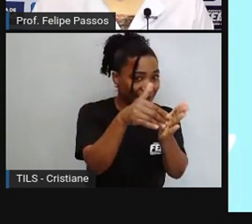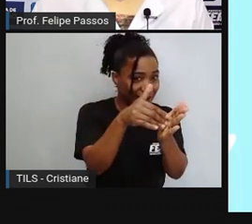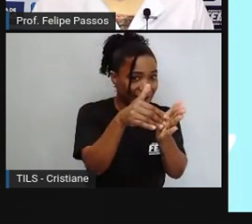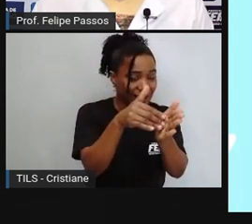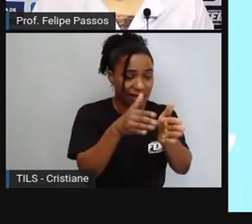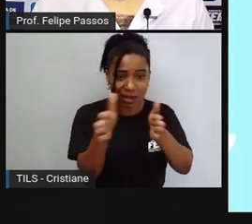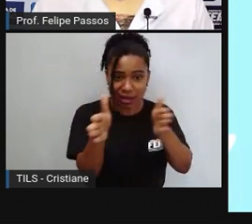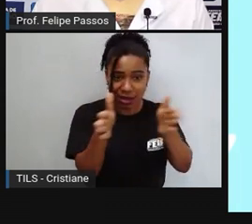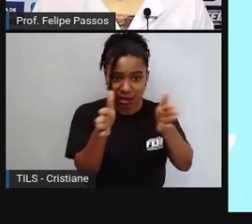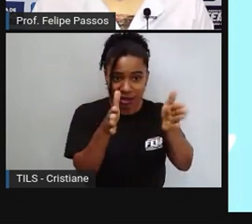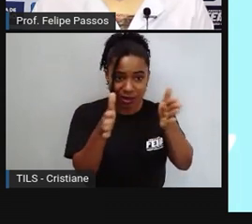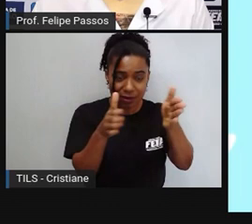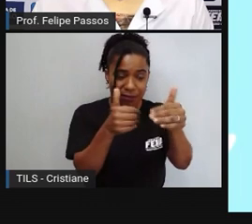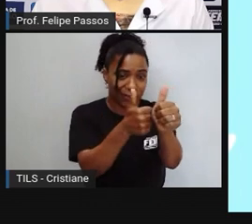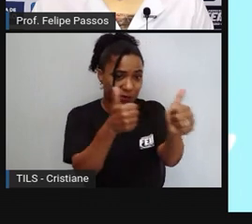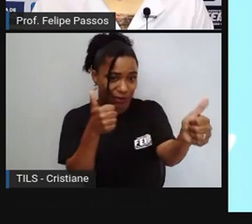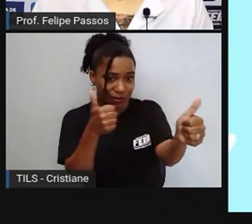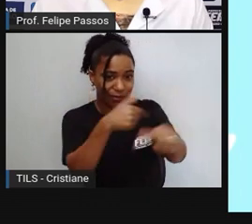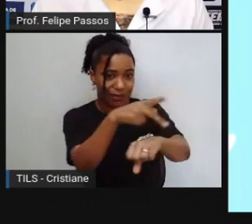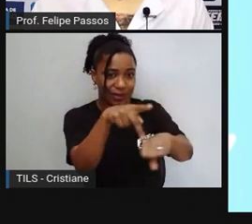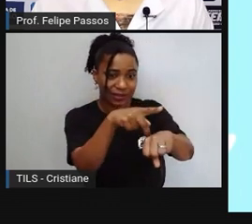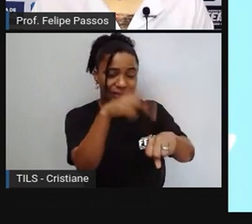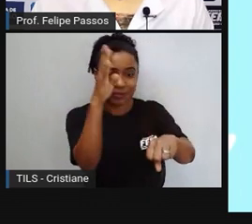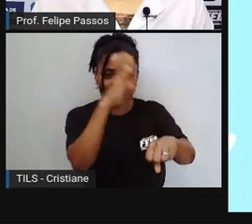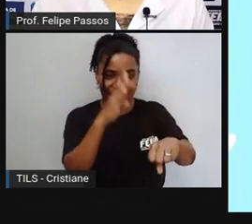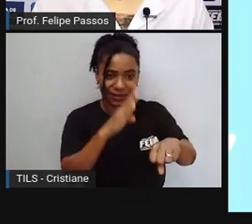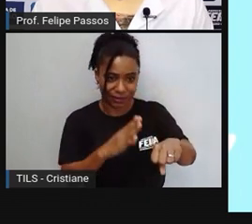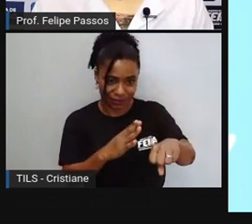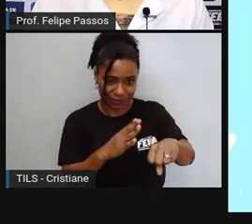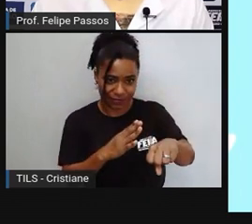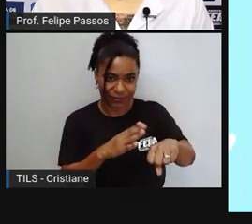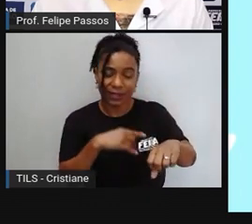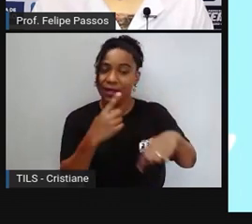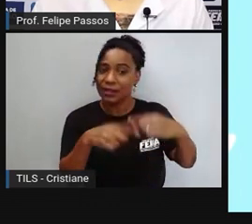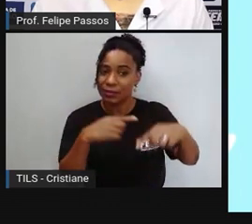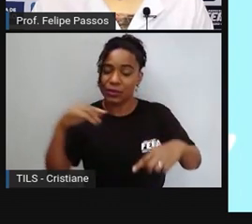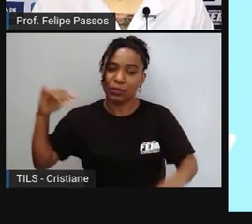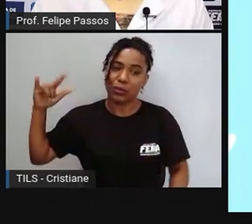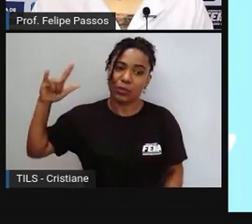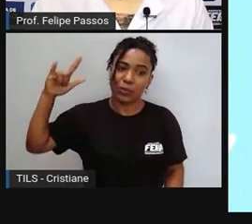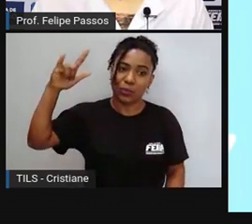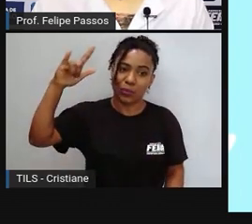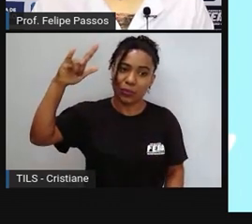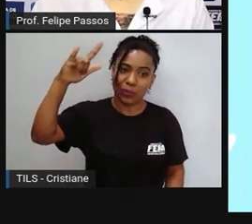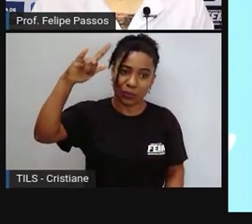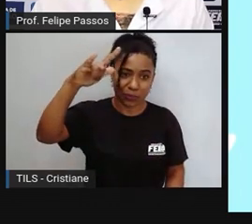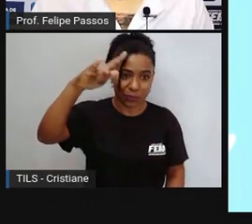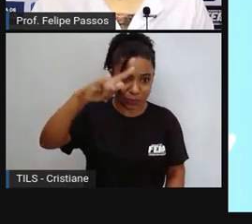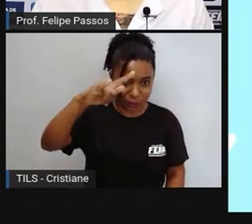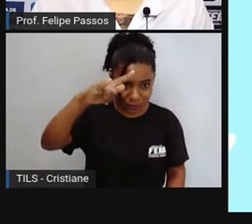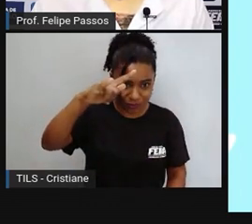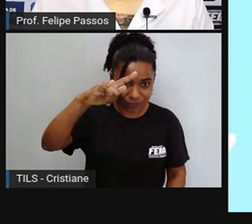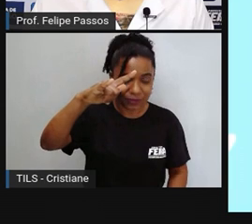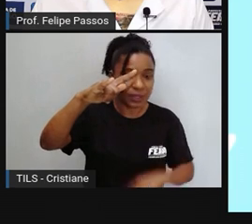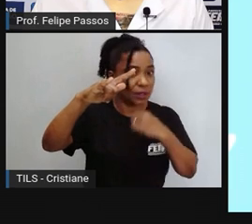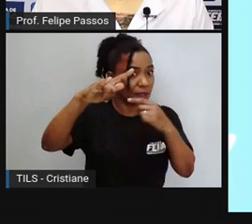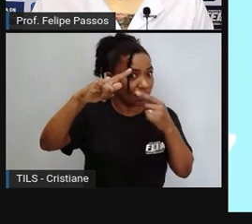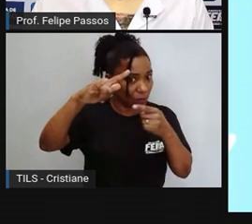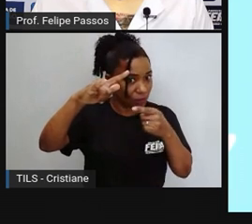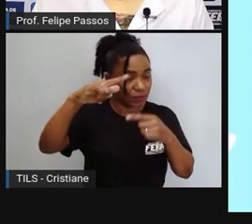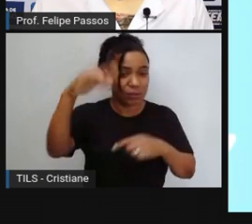momento, a Força Aérea Brasileira acompanhará essa autoridade